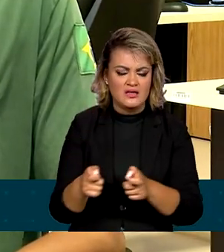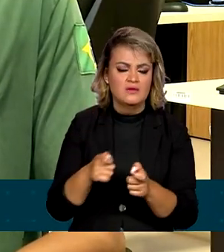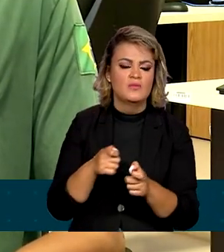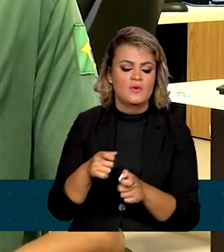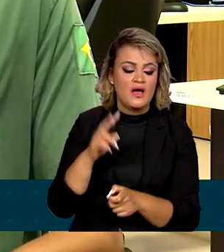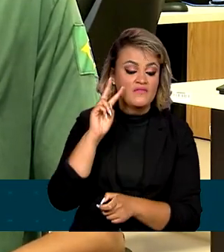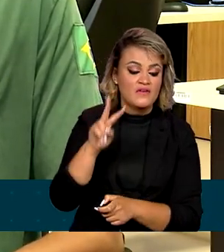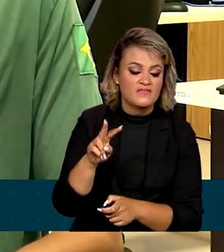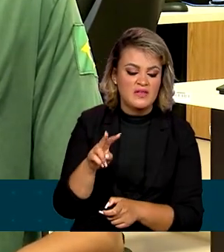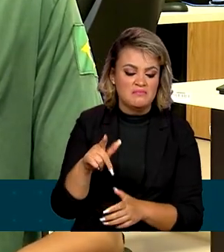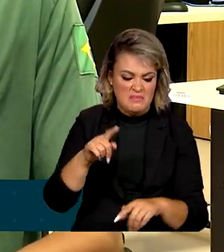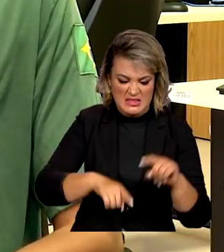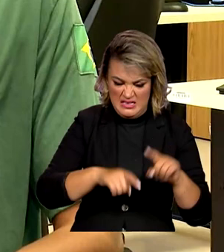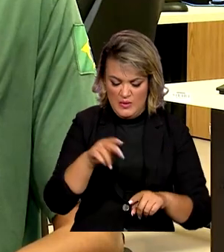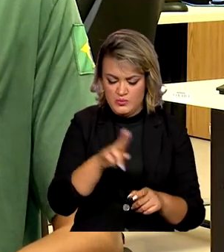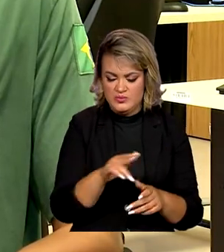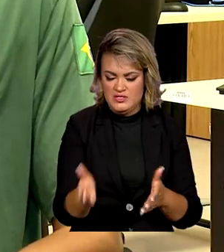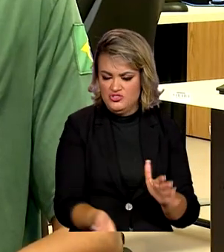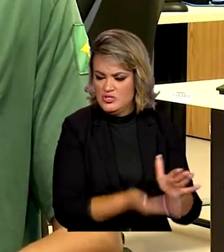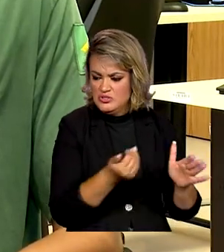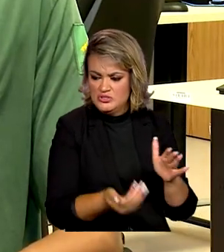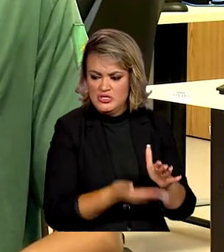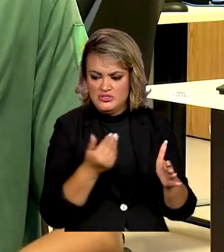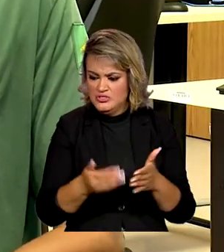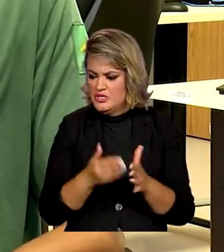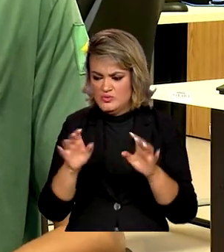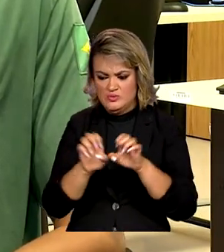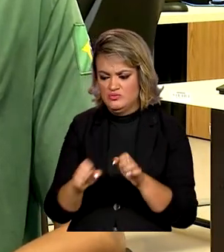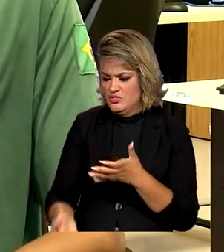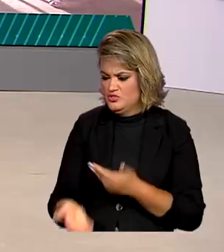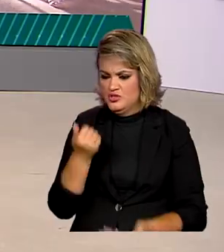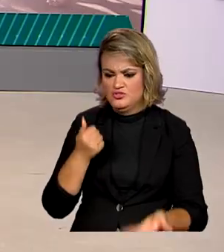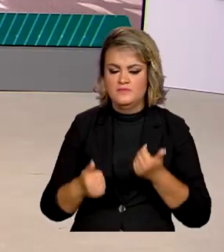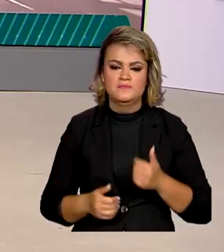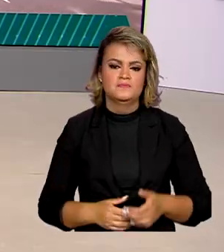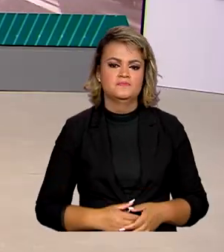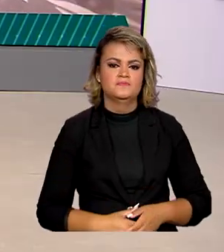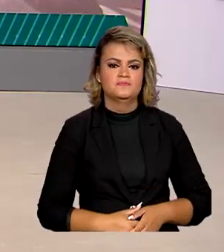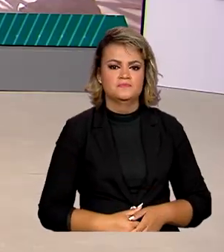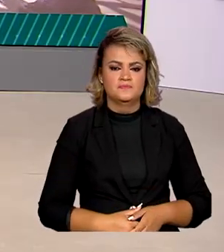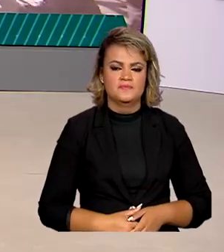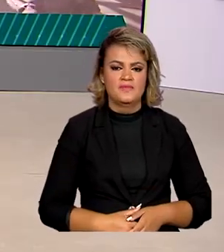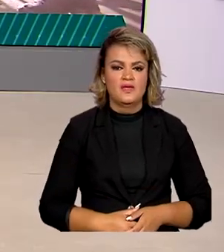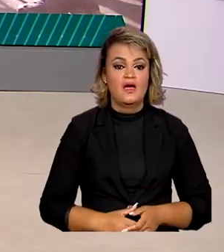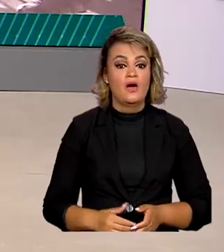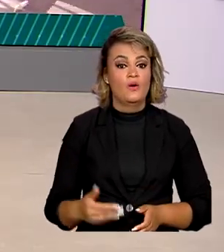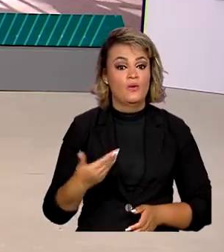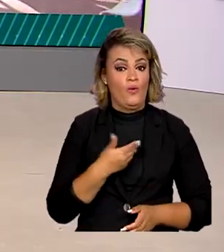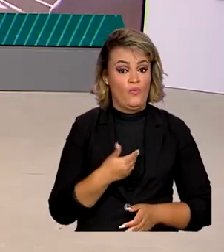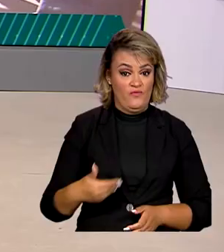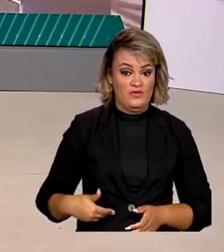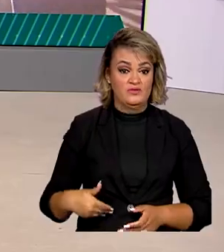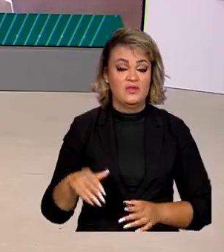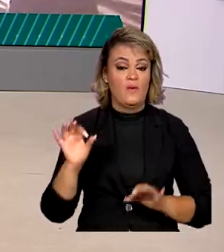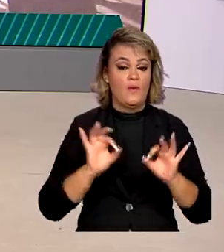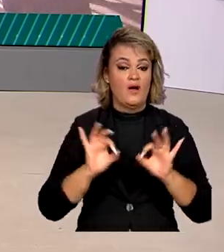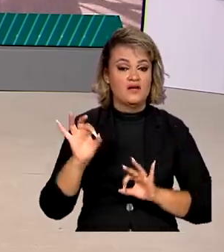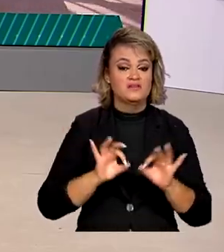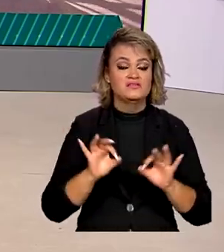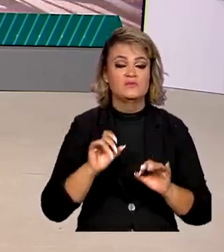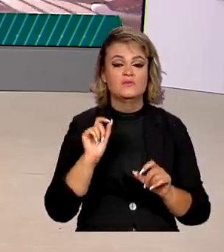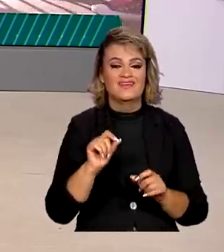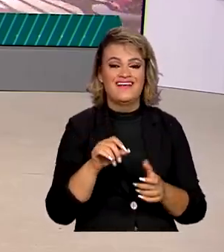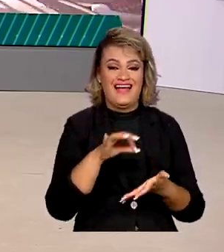equipamentos e destruição das estruturas que estão lá dentro. O governo está fazendo uma revisão no